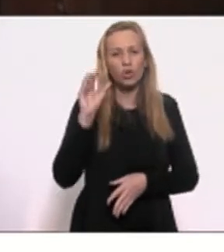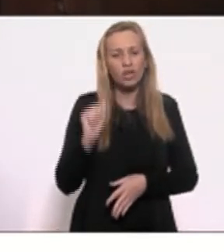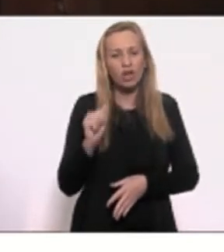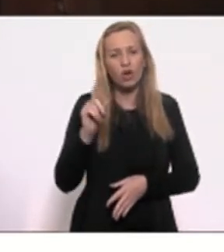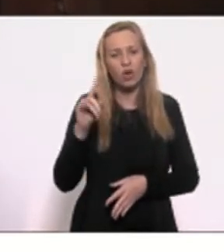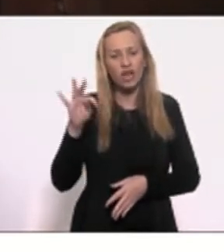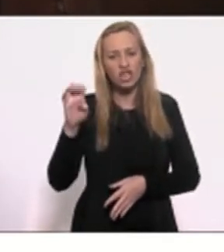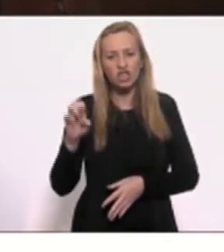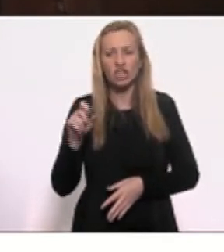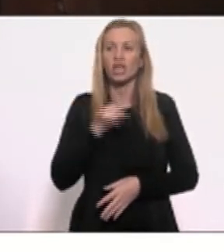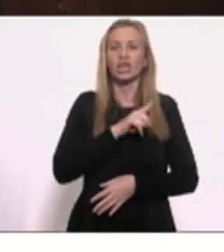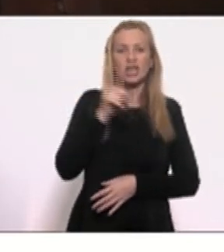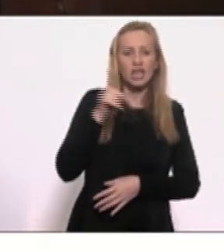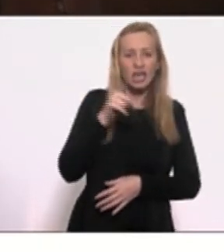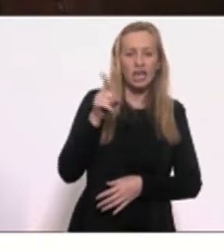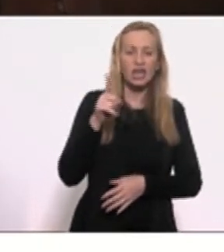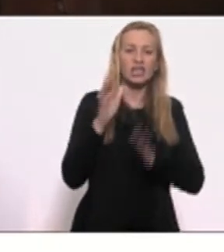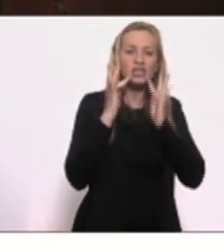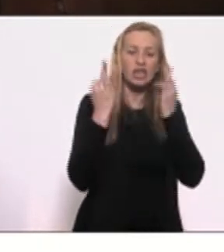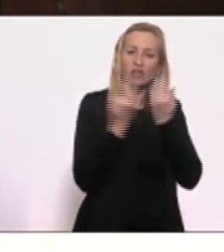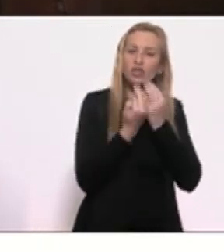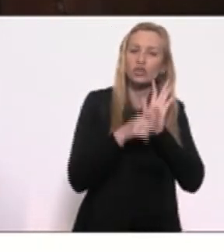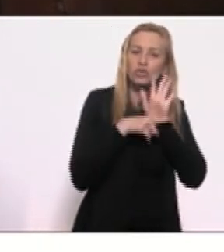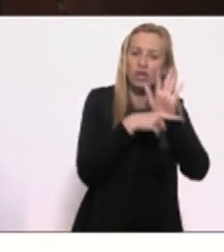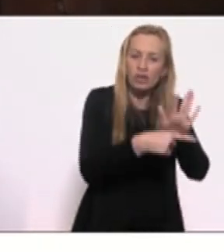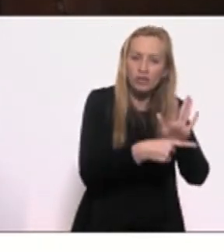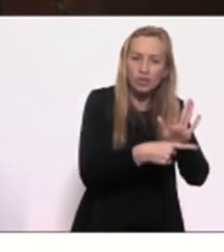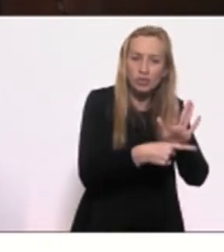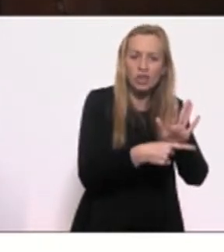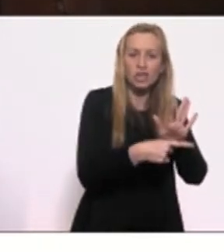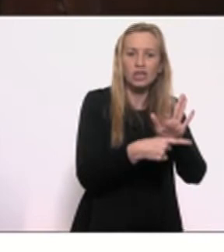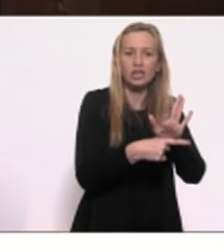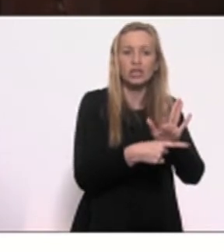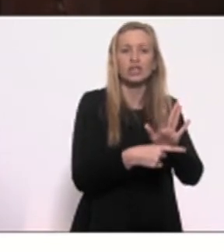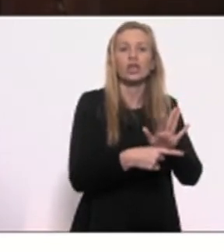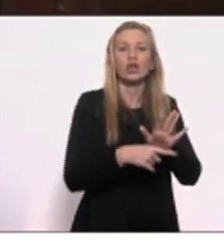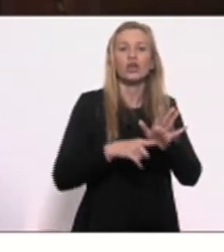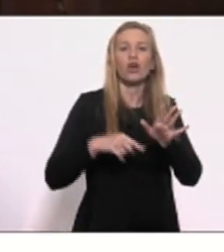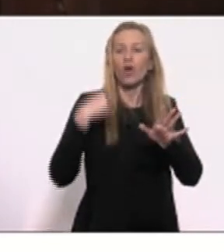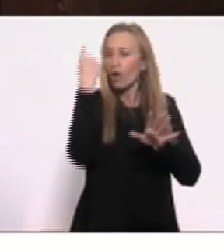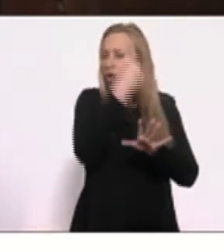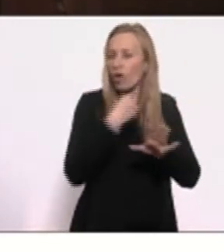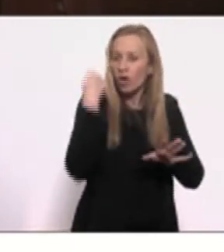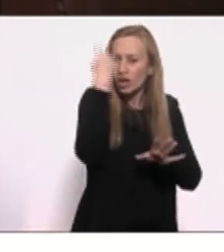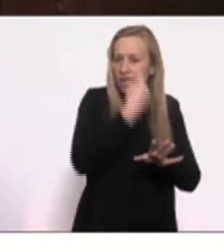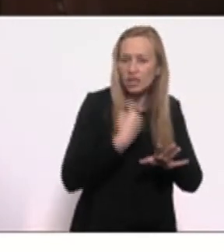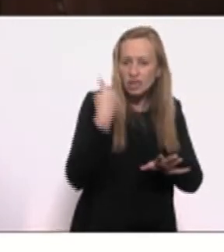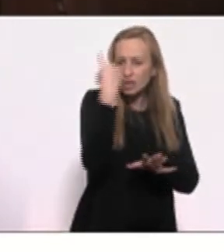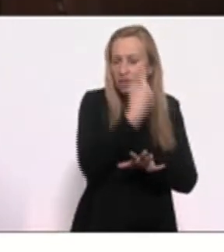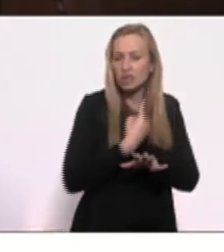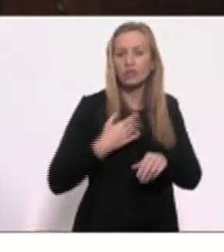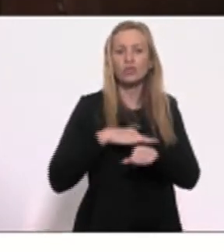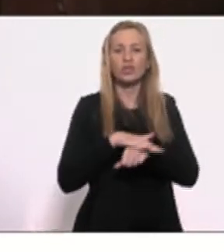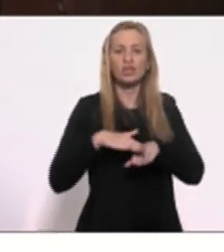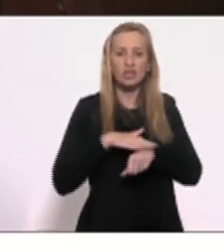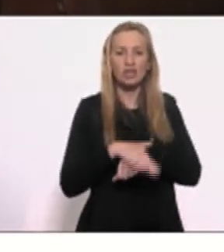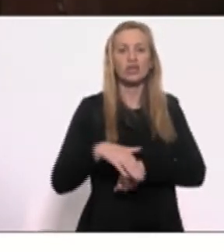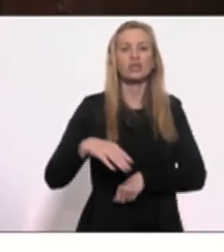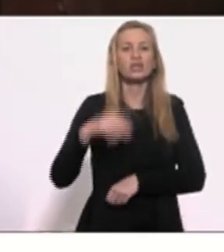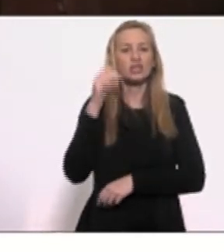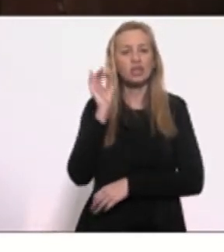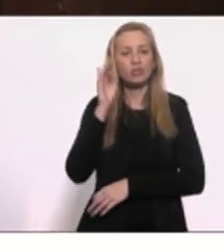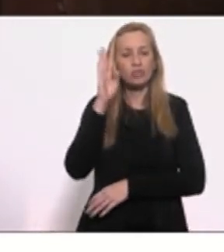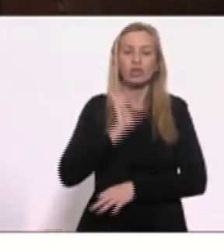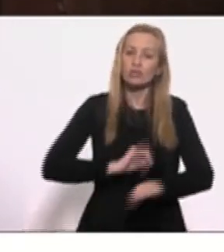prontamente esteve com a família, inclusive esteve com a família por horas, não tendo horário, e isso é fruto de um